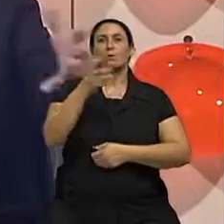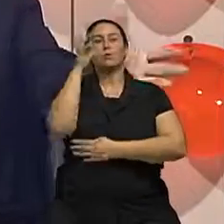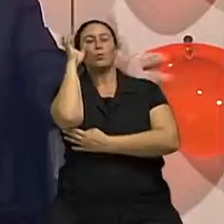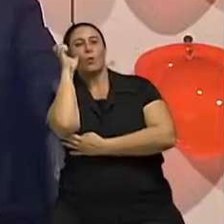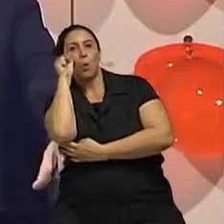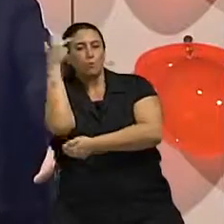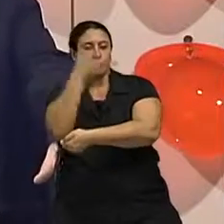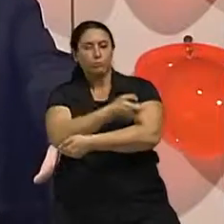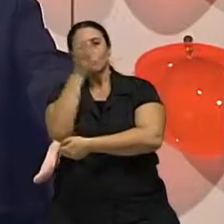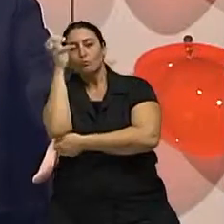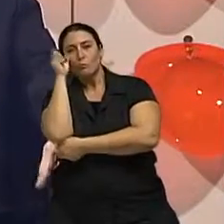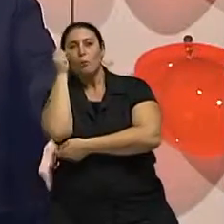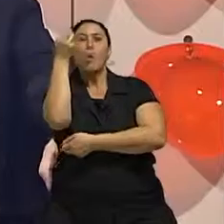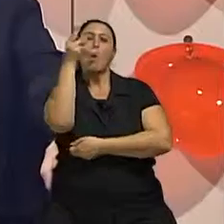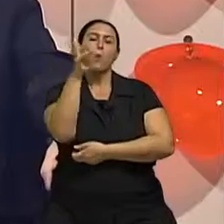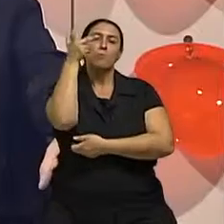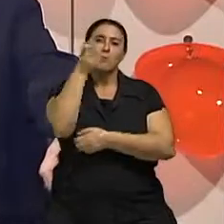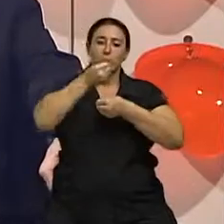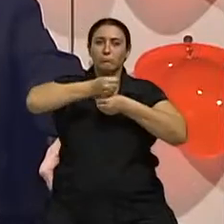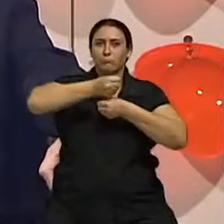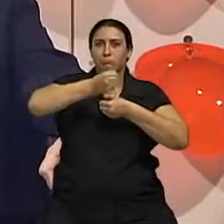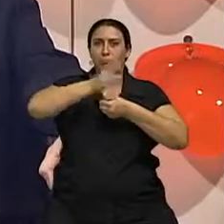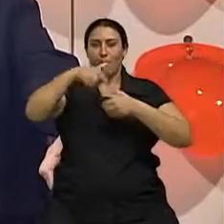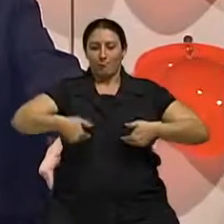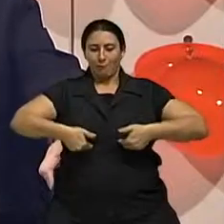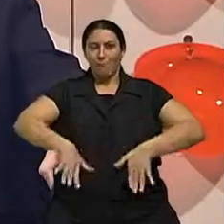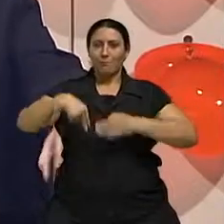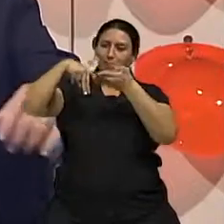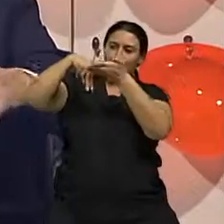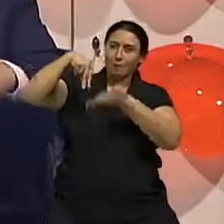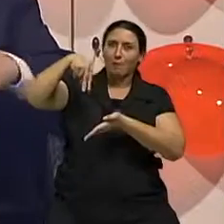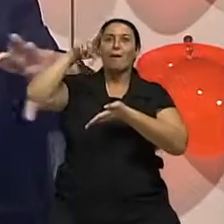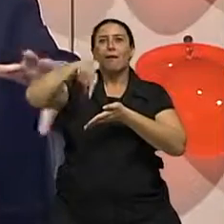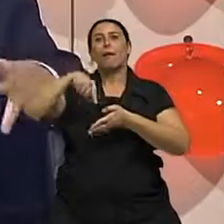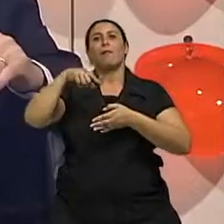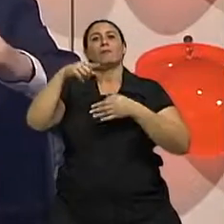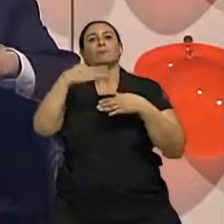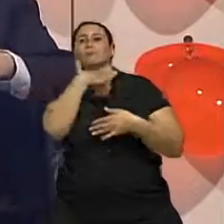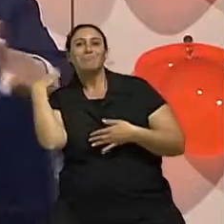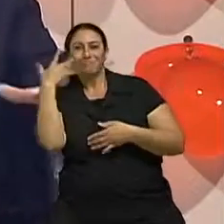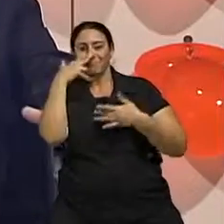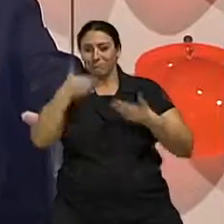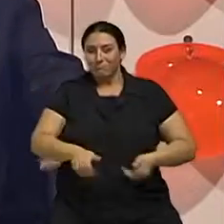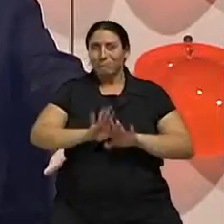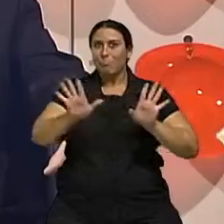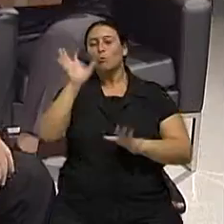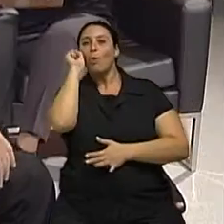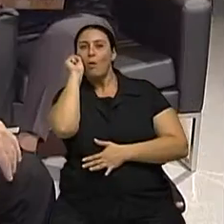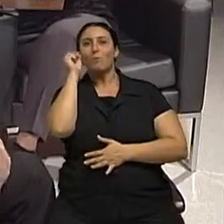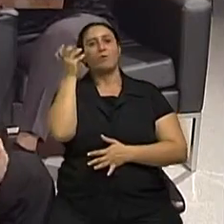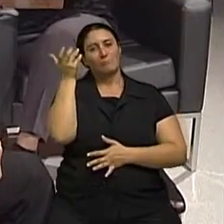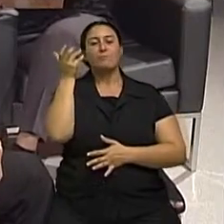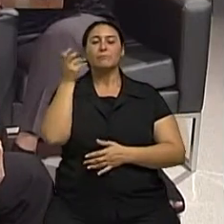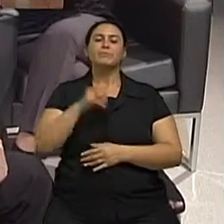peridural, retroncular, ou anestesia geral. E isso necessita de todo um preparo. E quando a